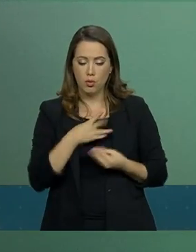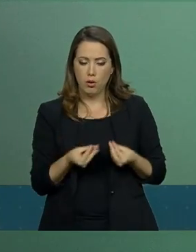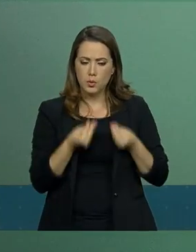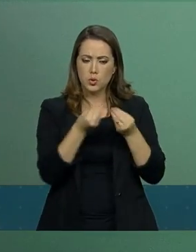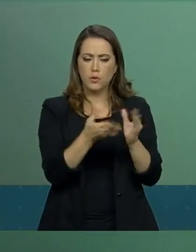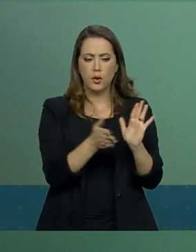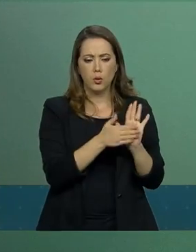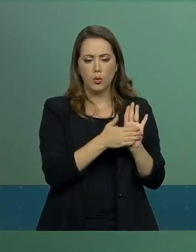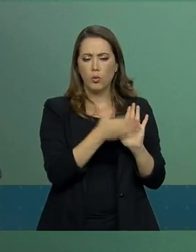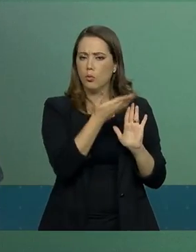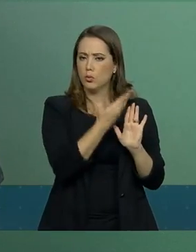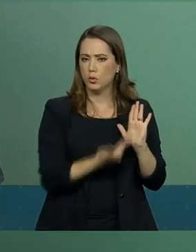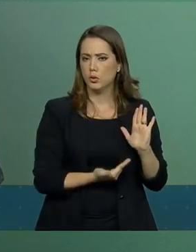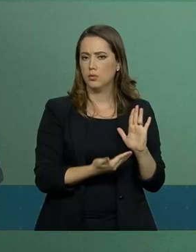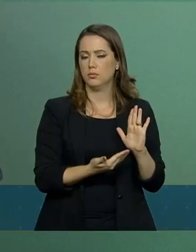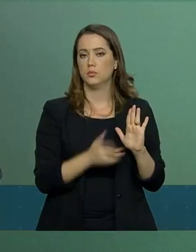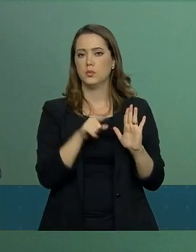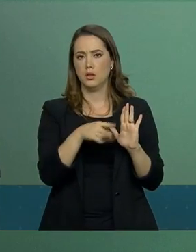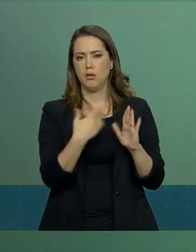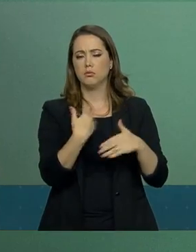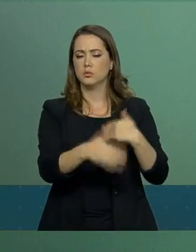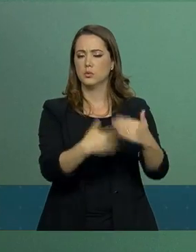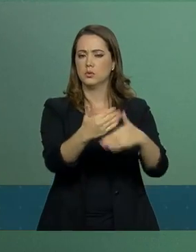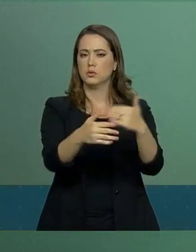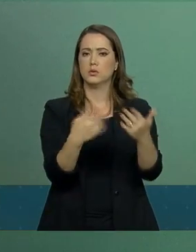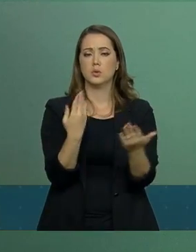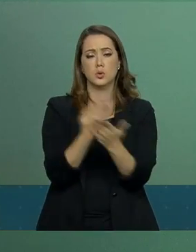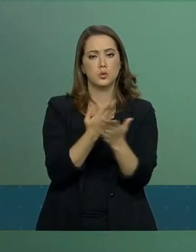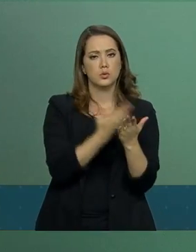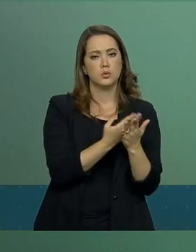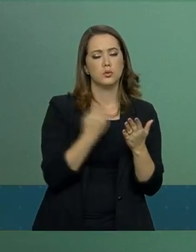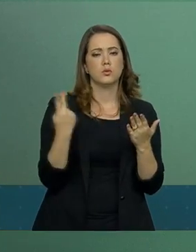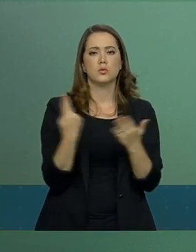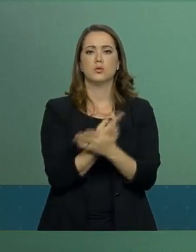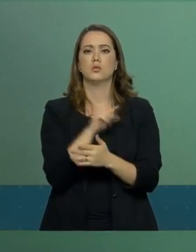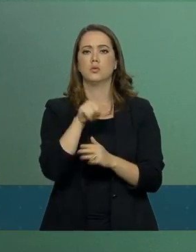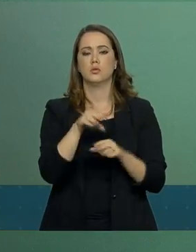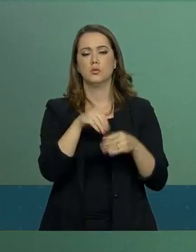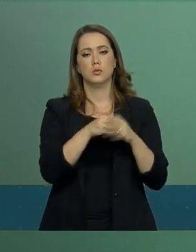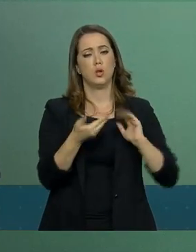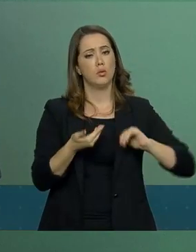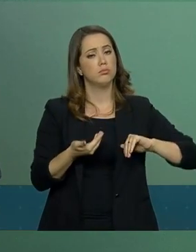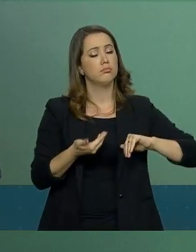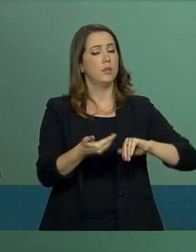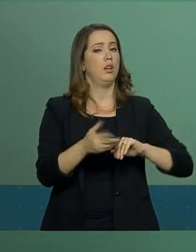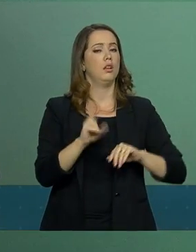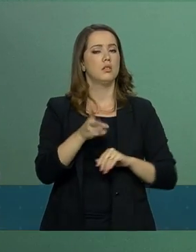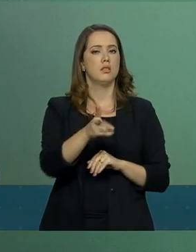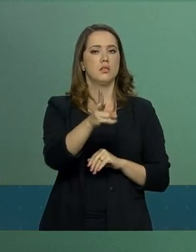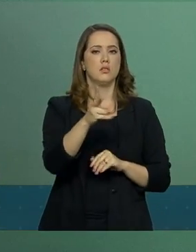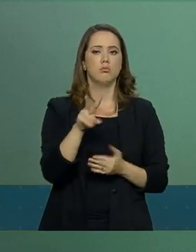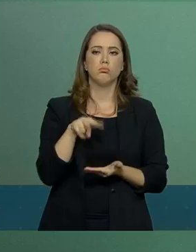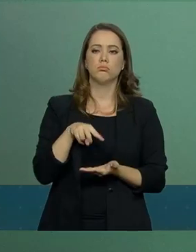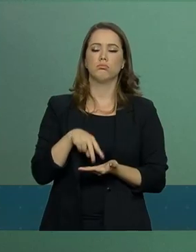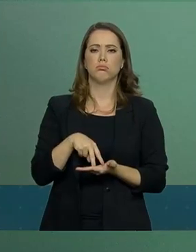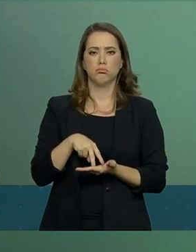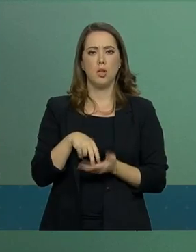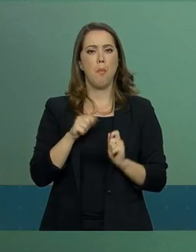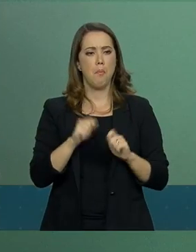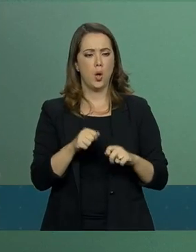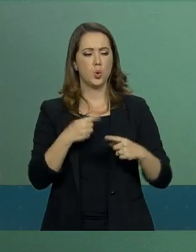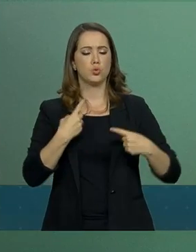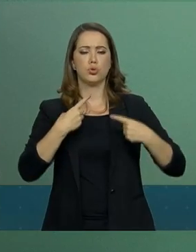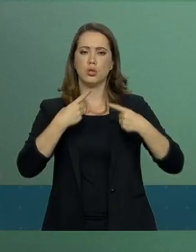desenrolar os estudos, os aprofundamentos realizados pelo nosso parlamento, colocando-se sempre à disposição para